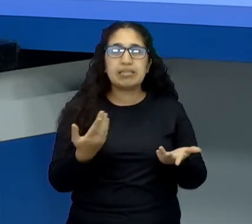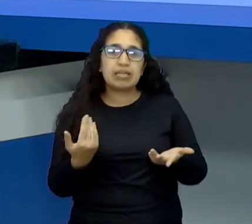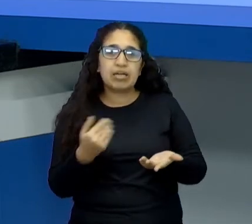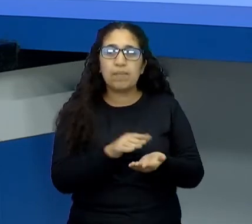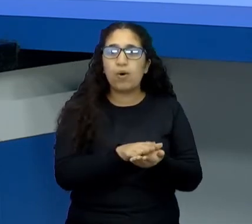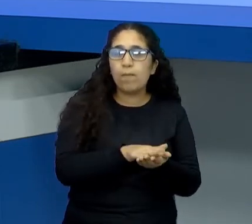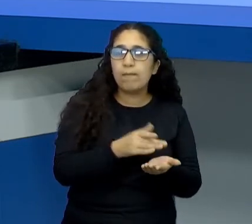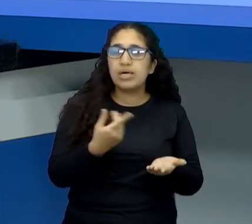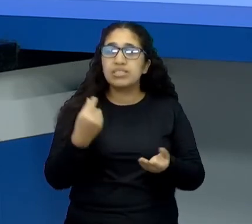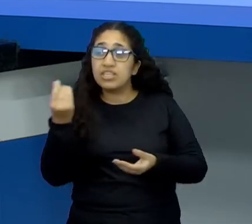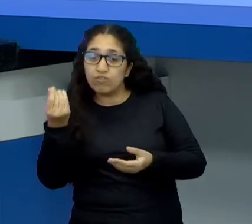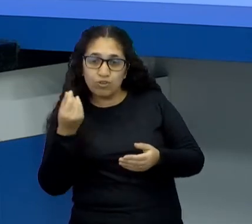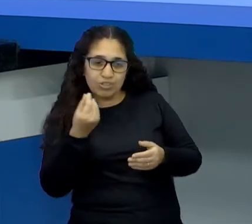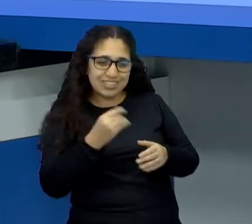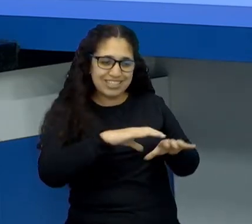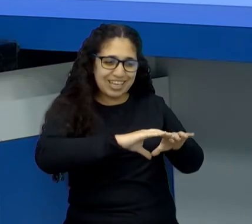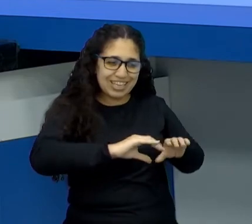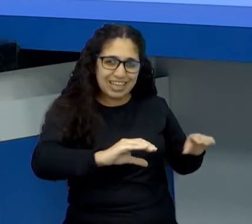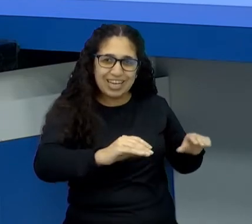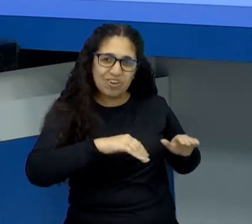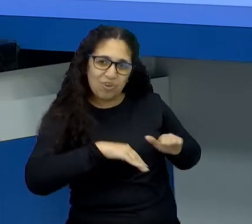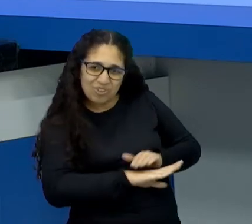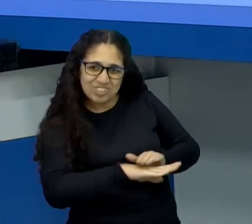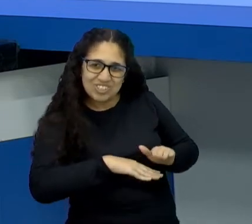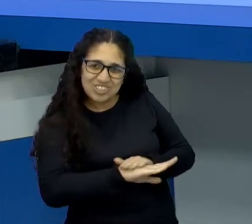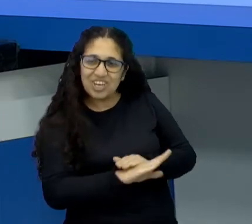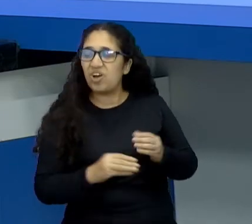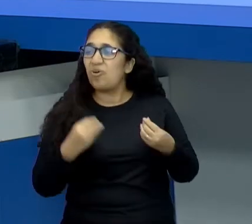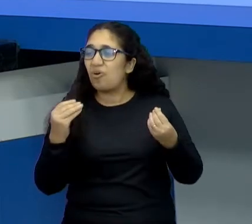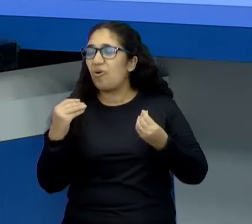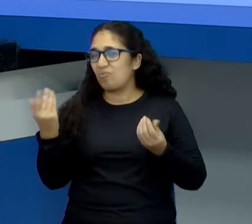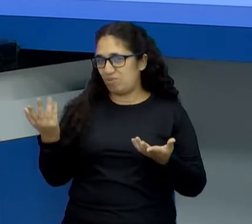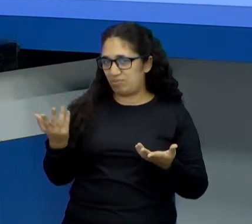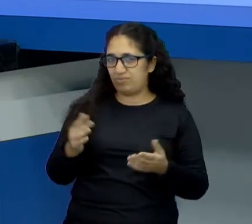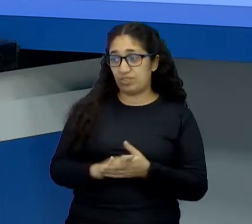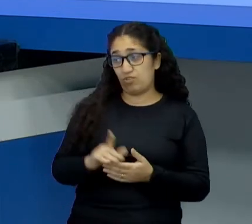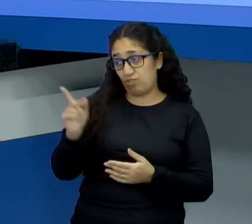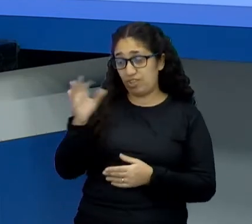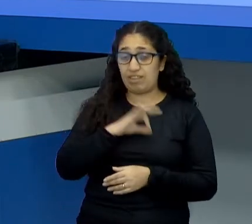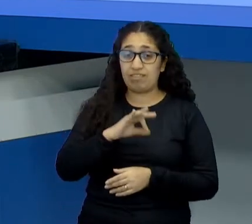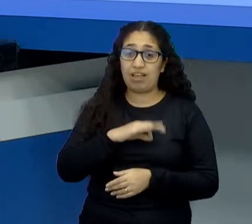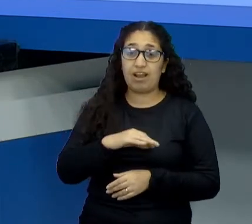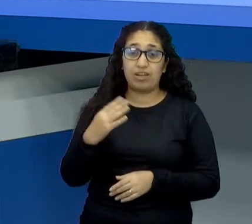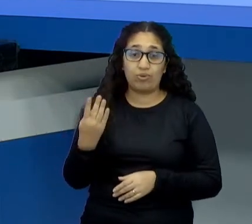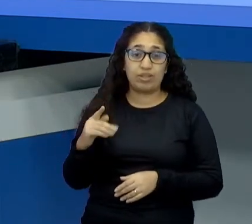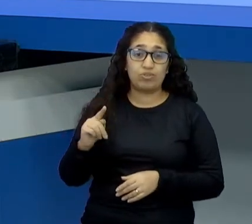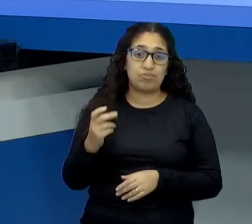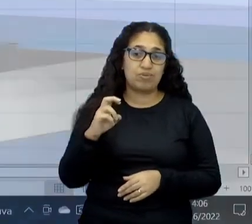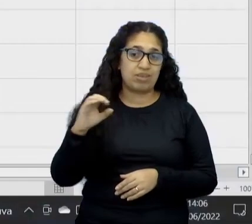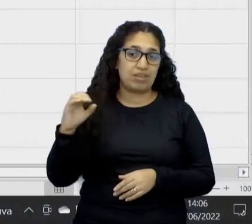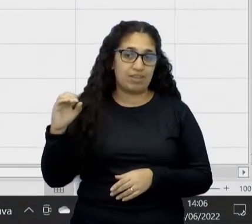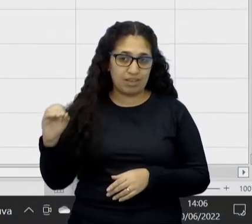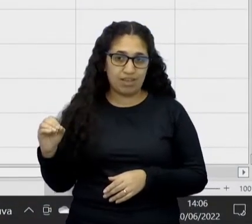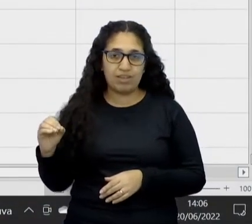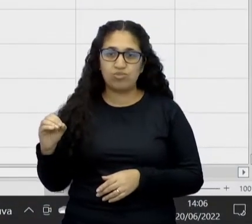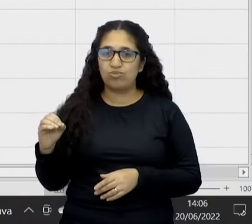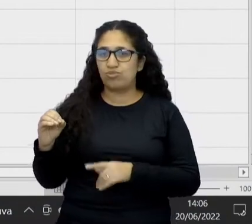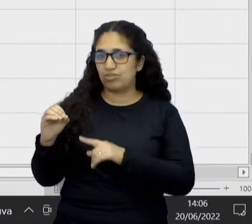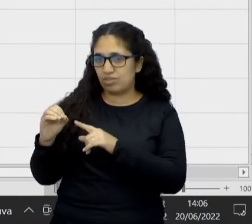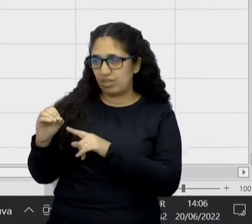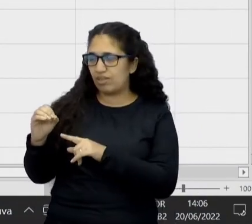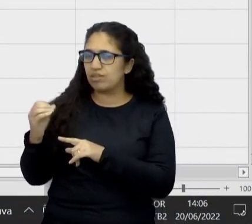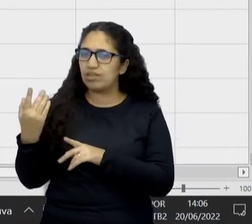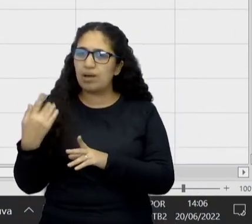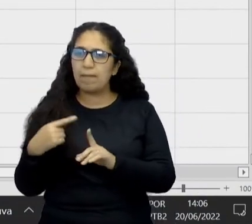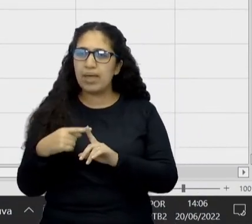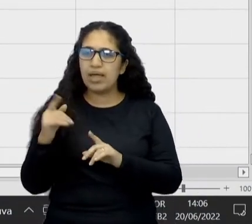guarda embaixo do colchão? Que tipo, com essa, então se você ganha 4,5, né, com essa diferencinha aí, de 3.800